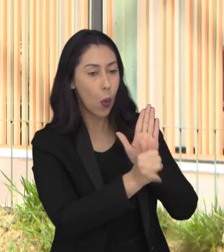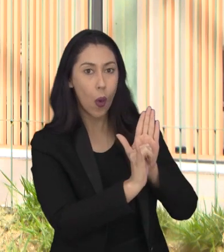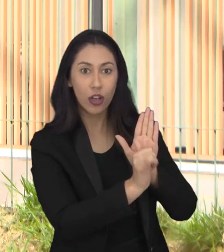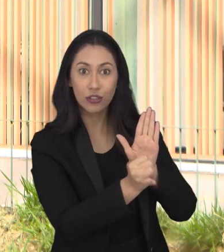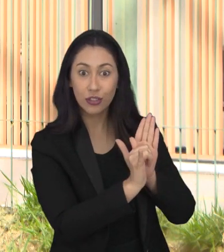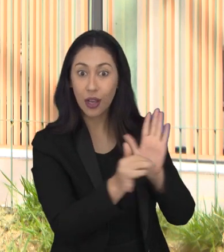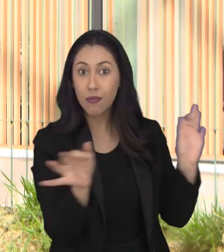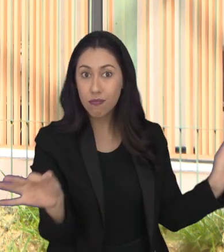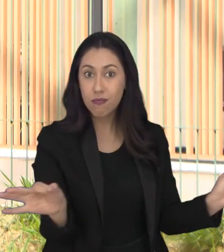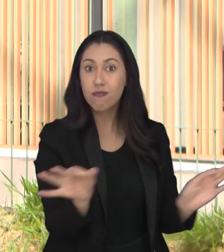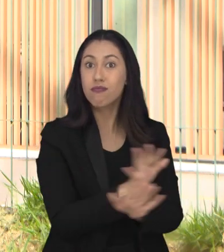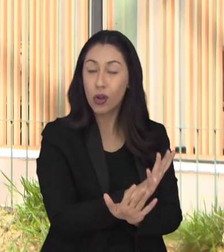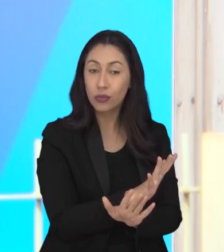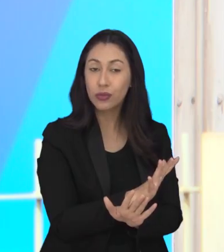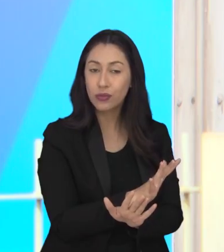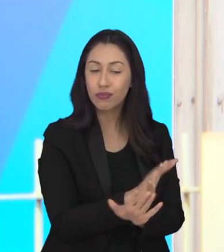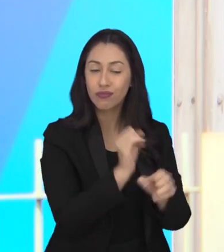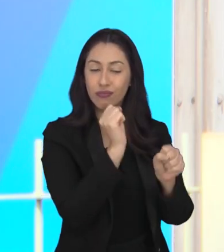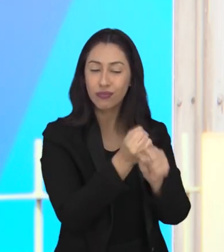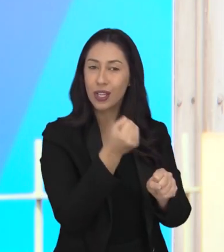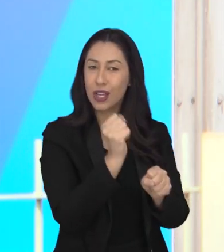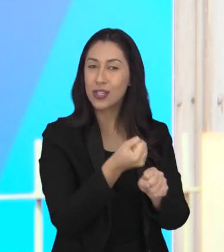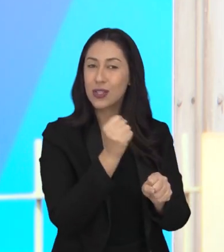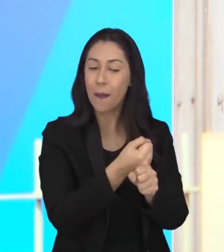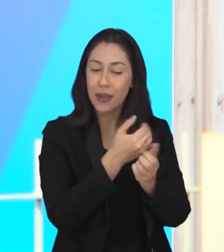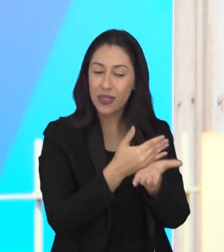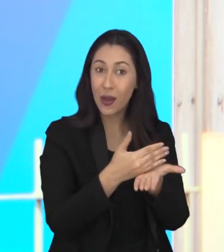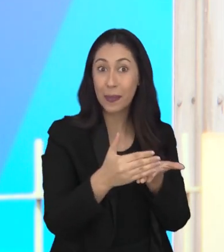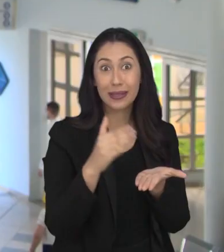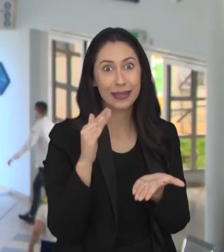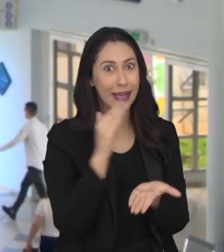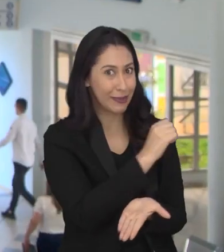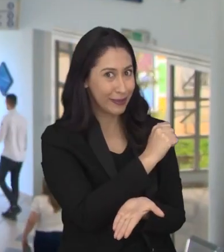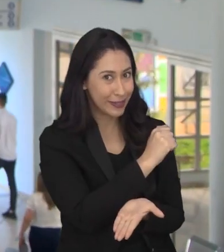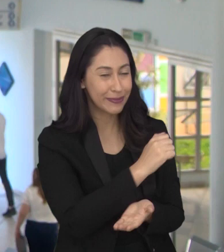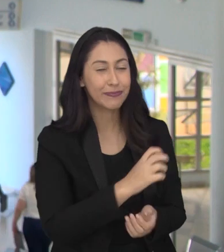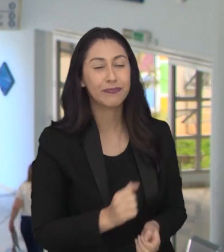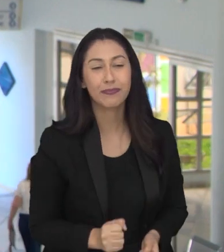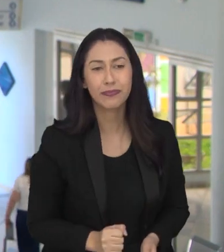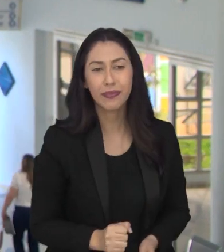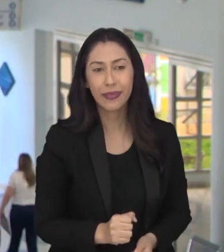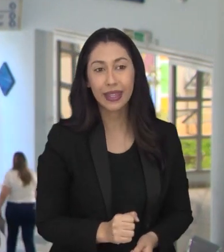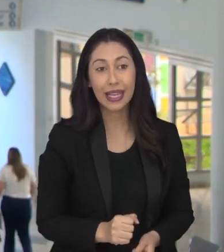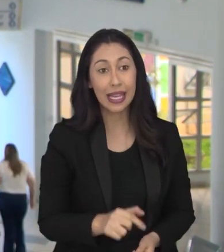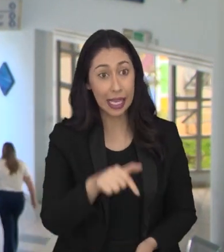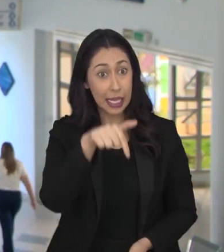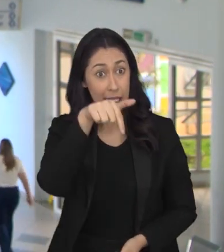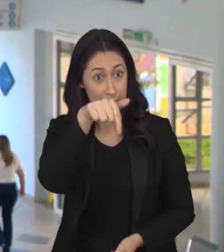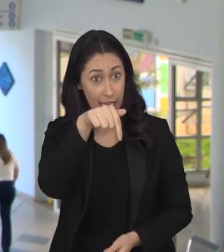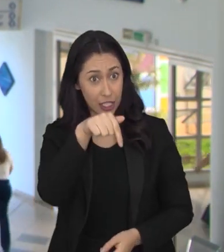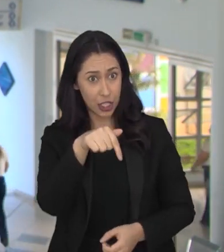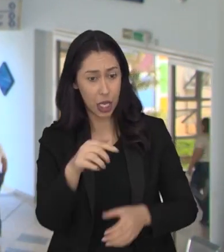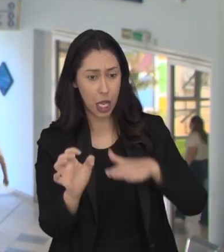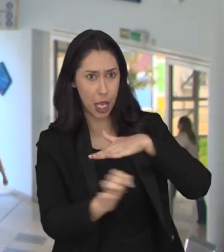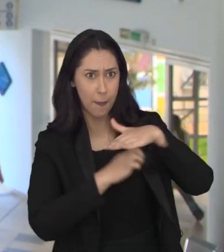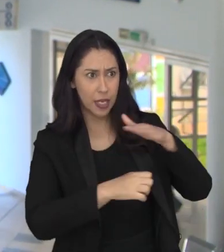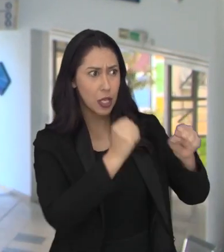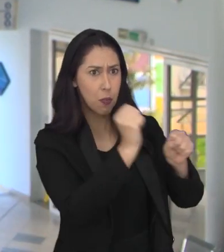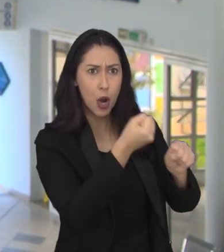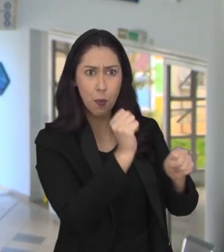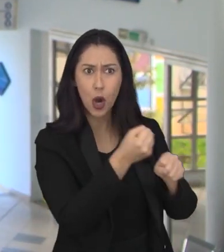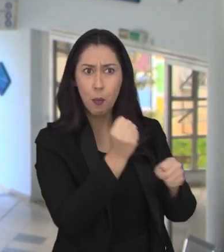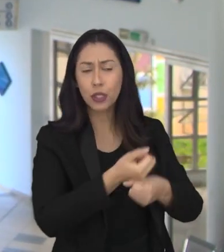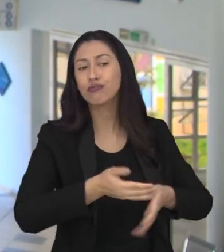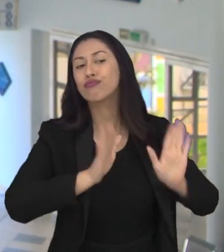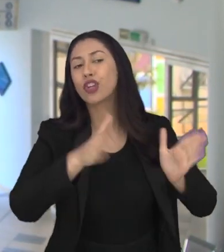edital para a construção da unidade, as obras devem começar em breve. Sete construtoras mostraram interesse, já fizeram suas